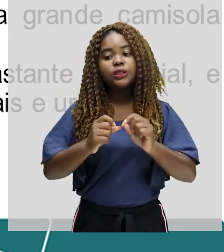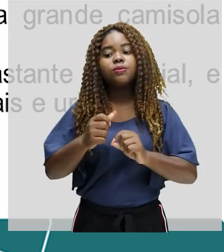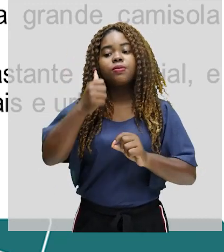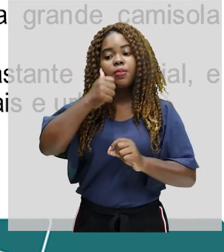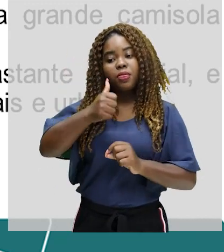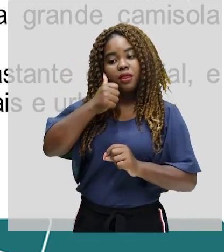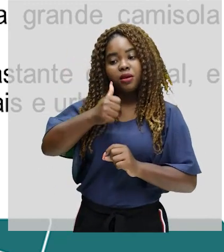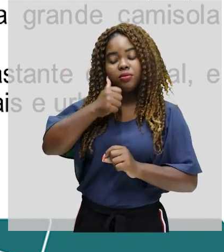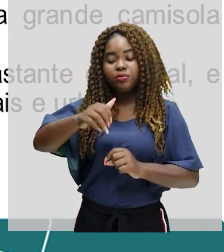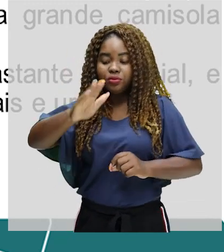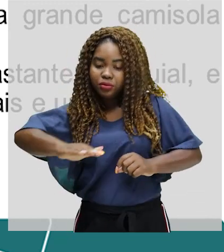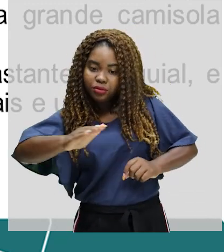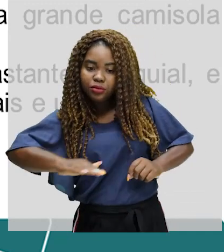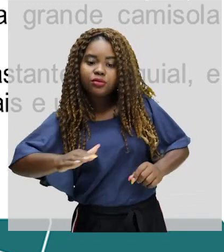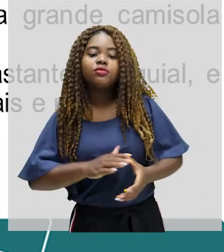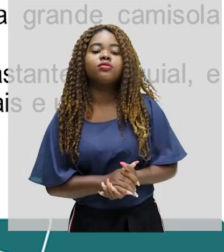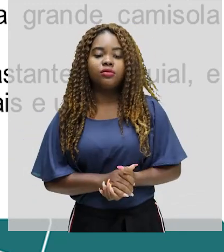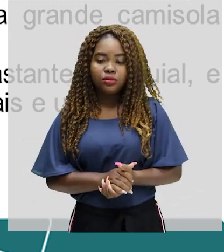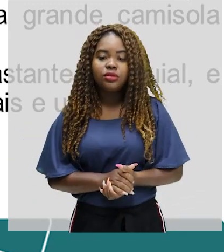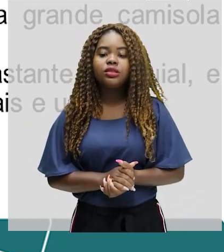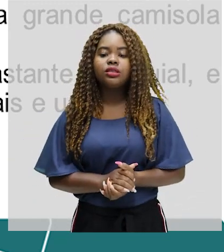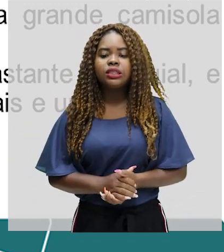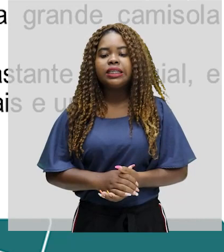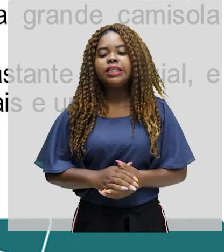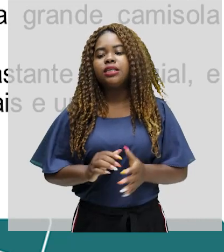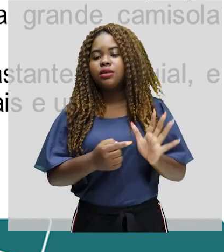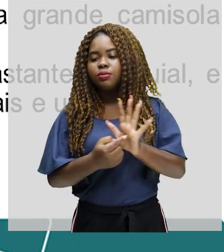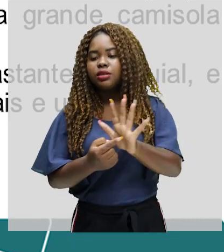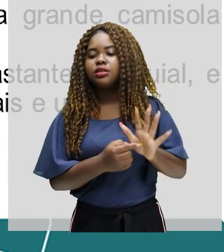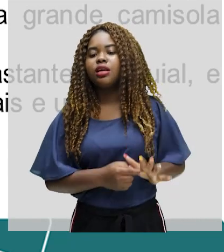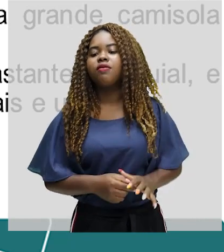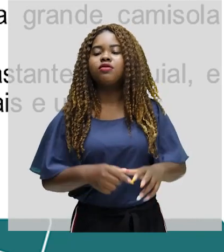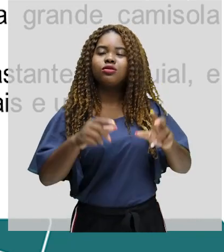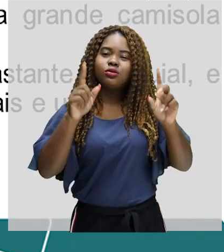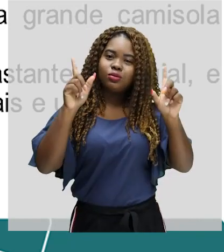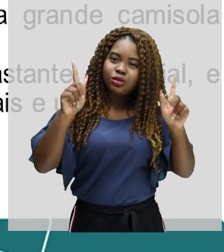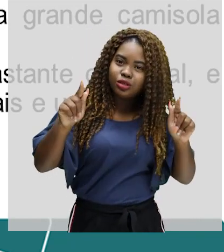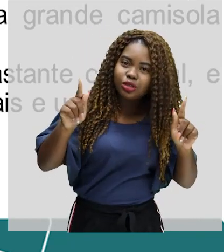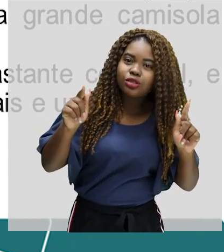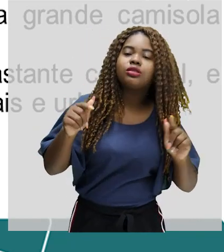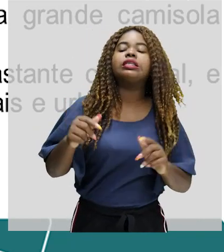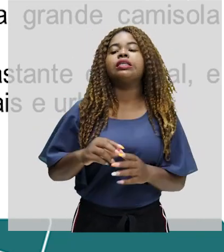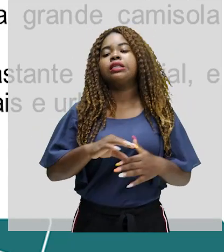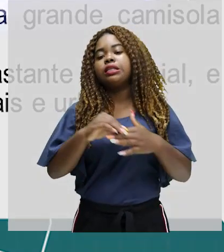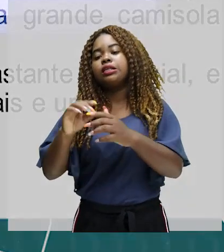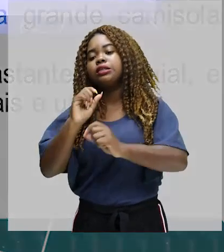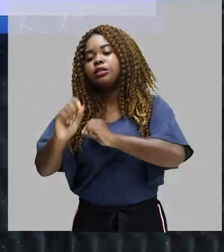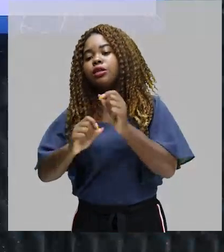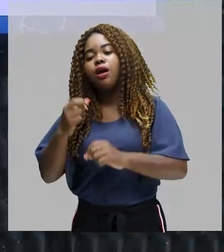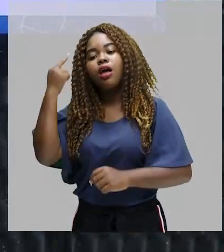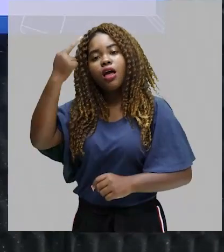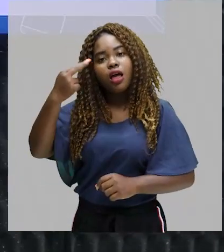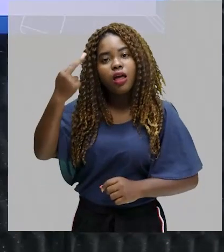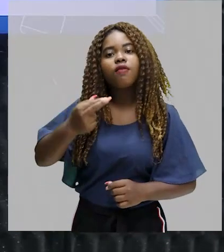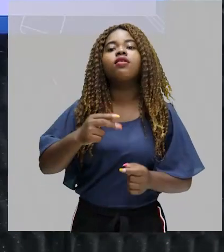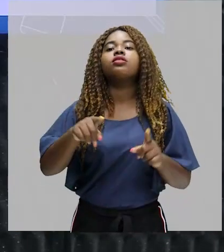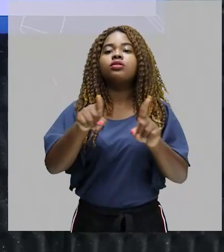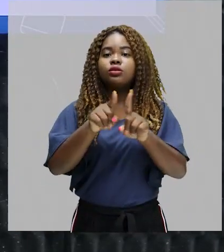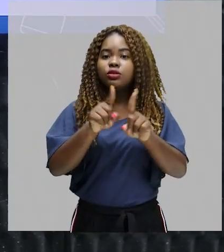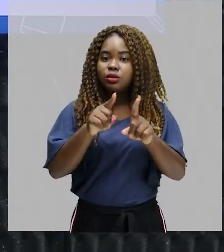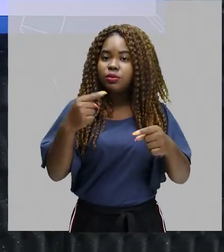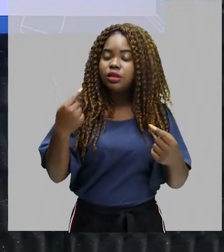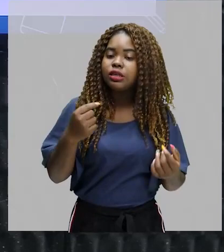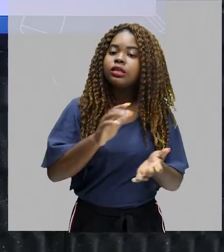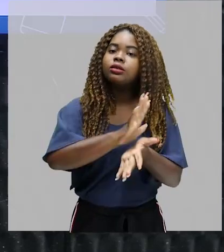gírias, numa linguagem bastante coloquial e trazia reflexões sobre a sociedade de consumo, questões raciais e